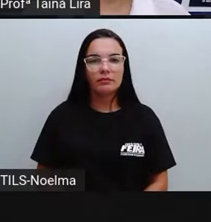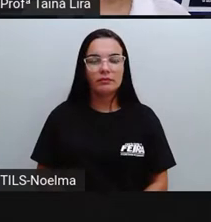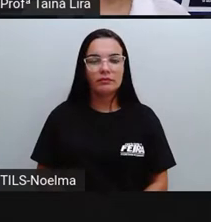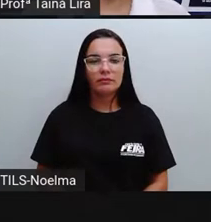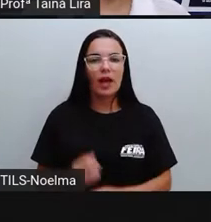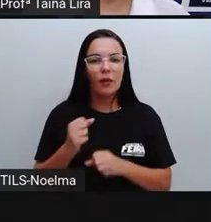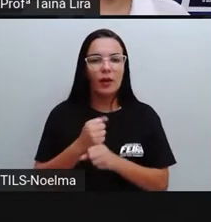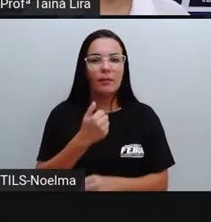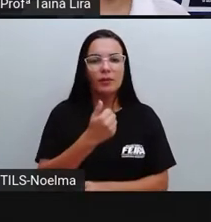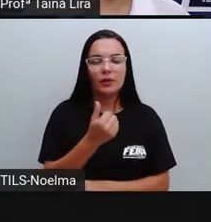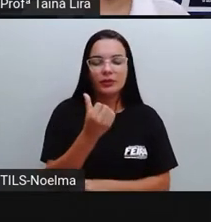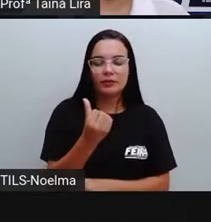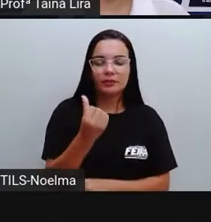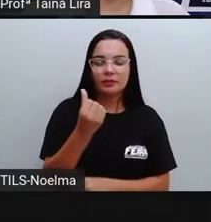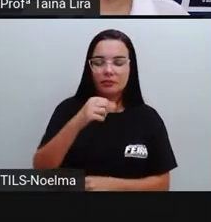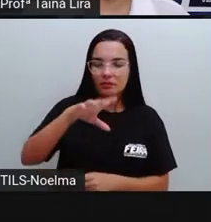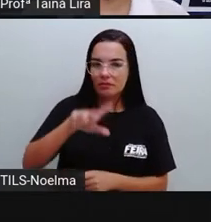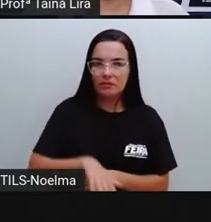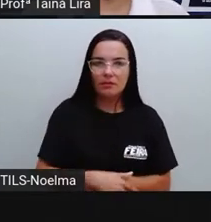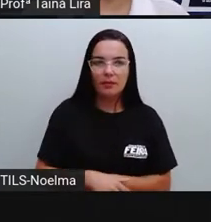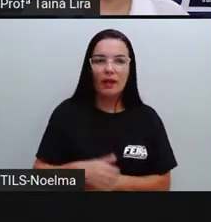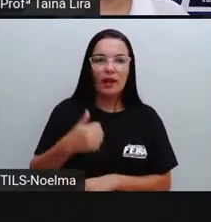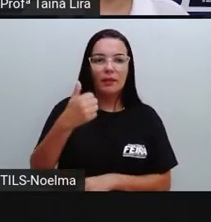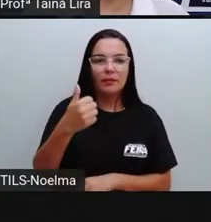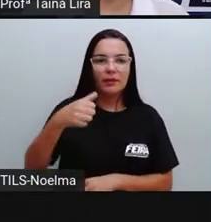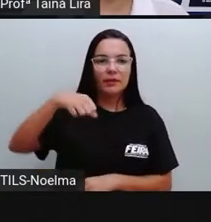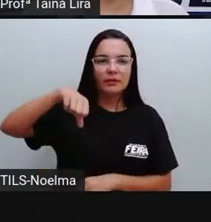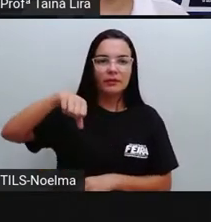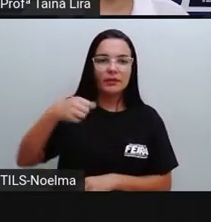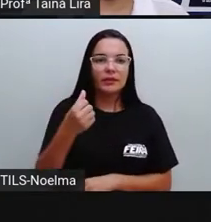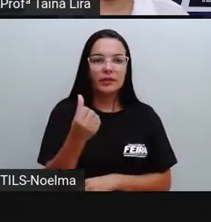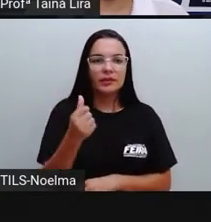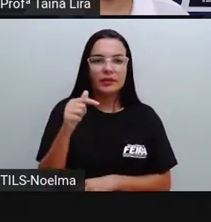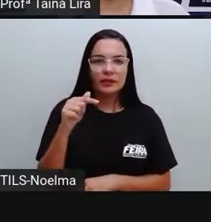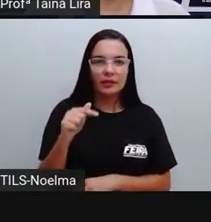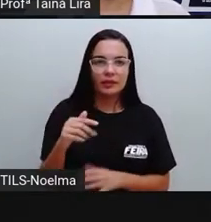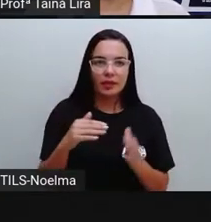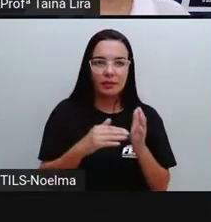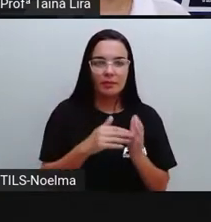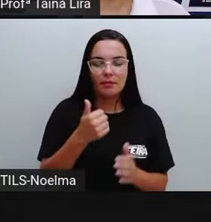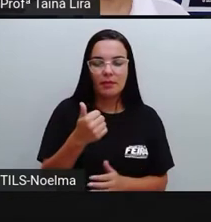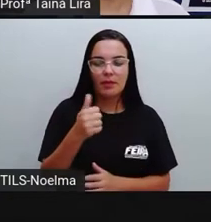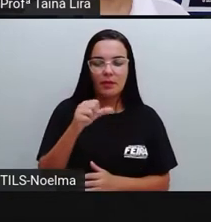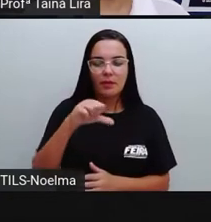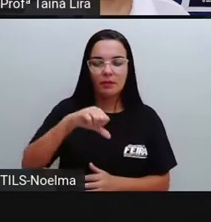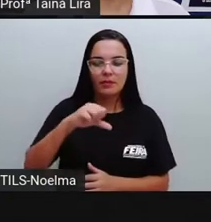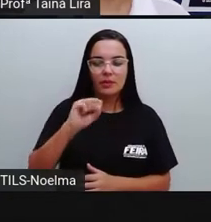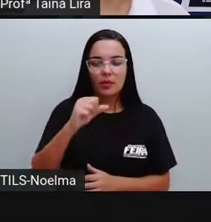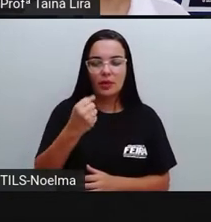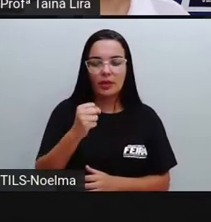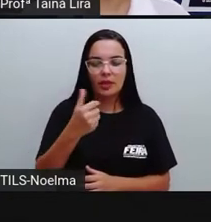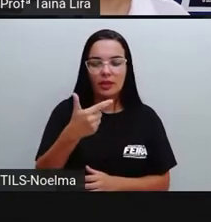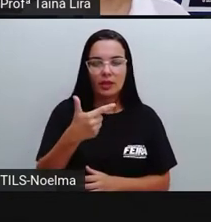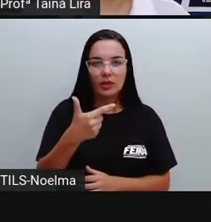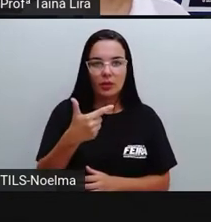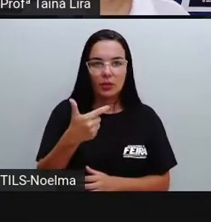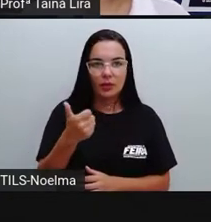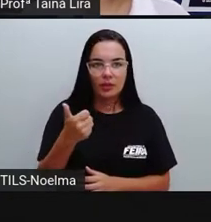a 1982, ela funcionou no sétimo andar do edifício do